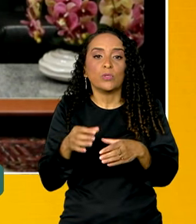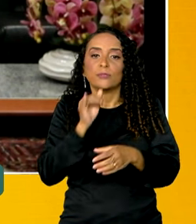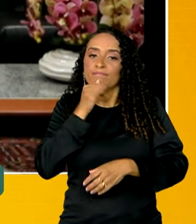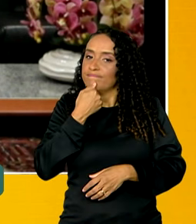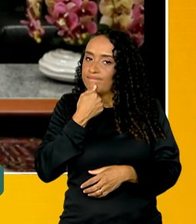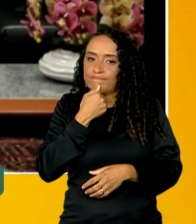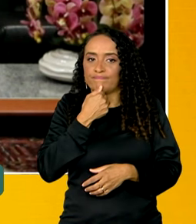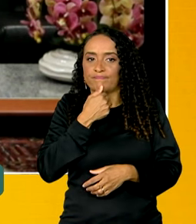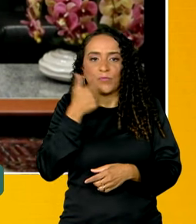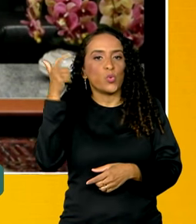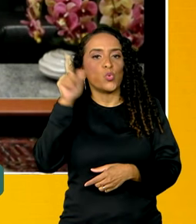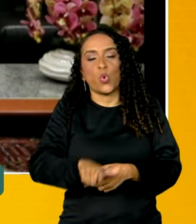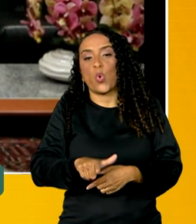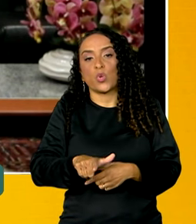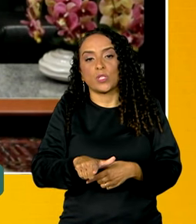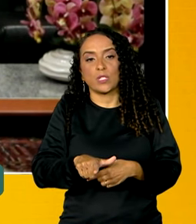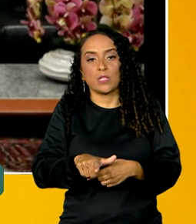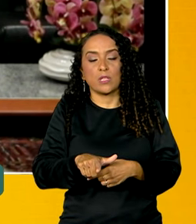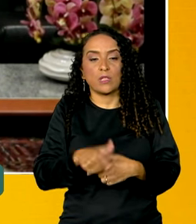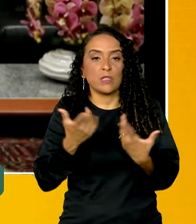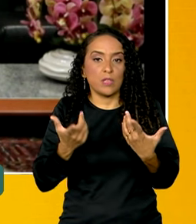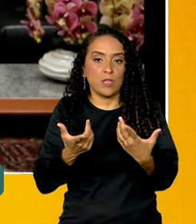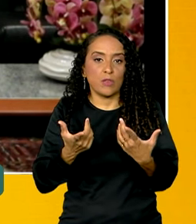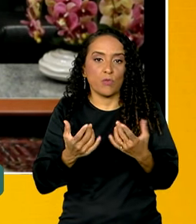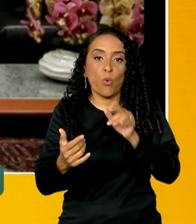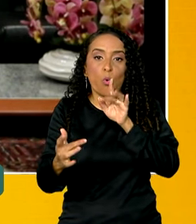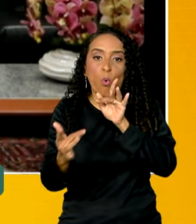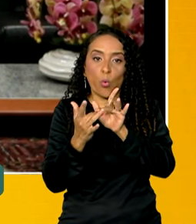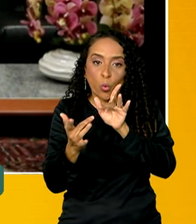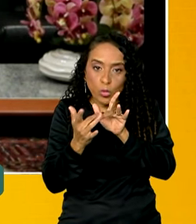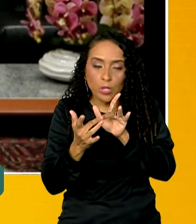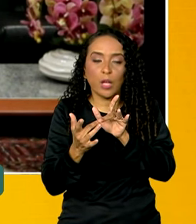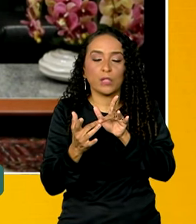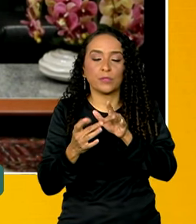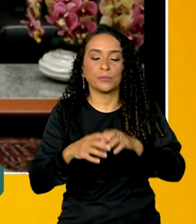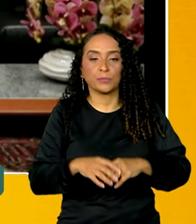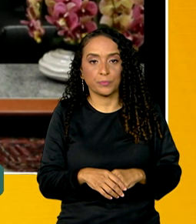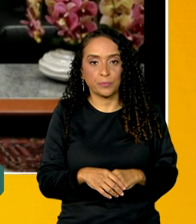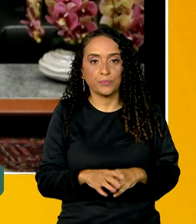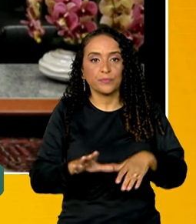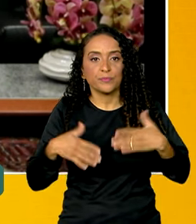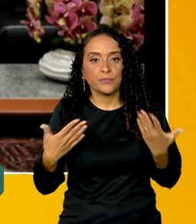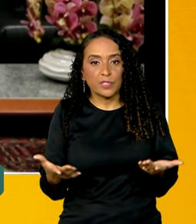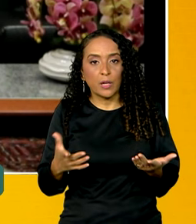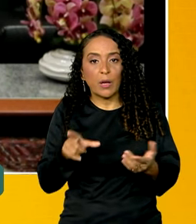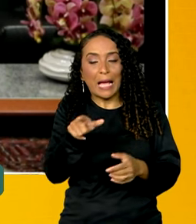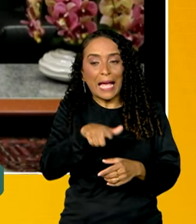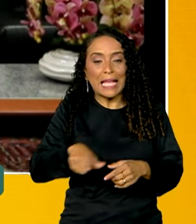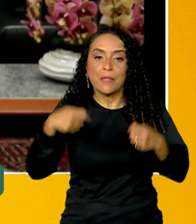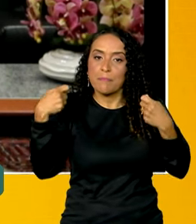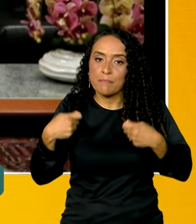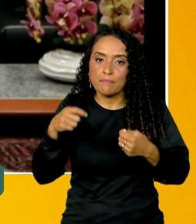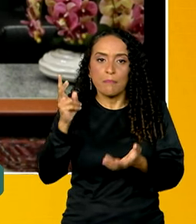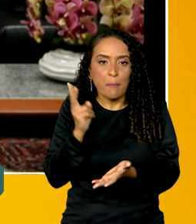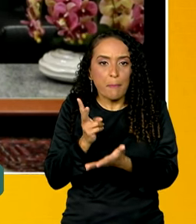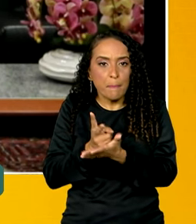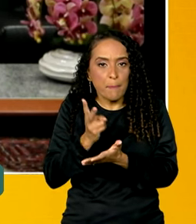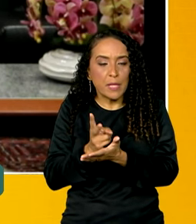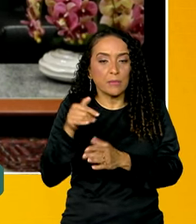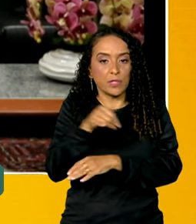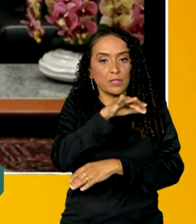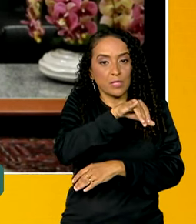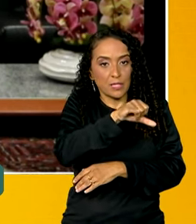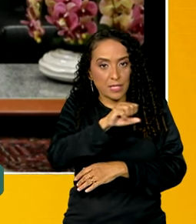infelizmente, não foi possível ser alcançada por essa forma de comunicação, por essa forma de notificação. Então, elas, mesmo comparecendo ao